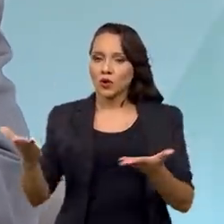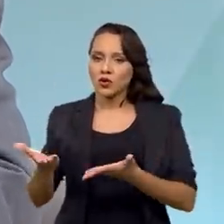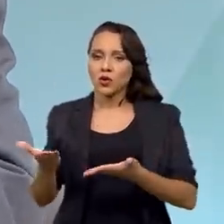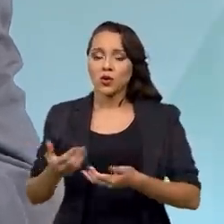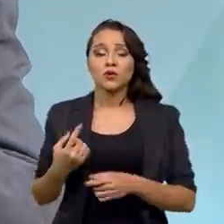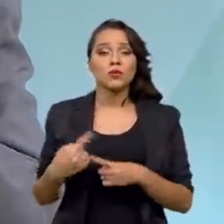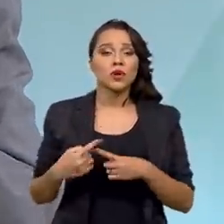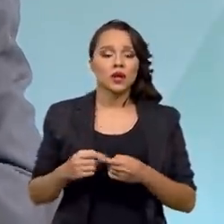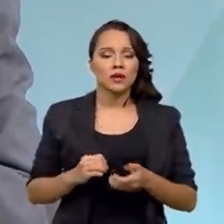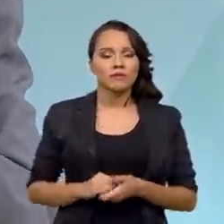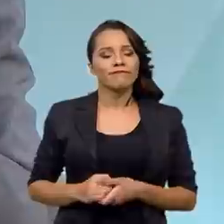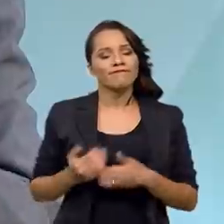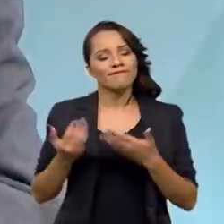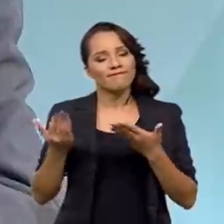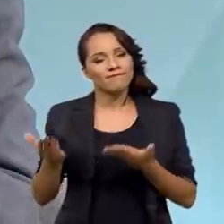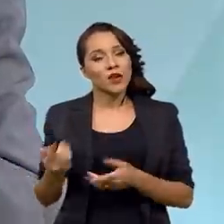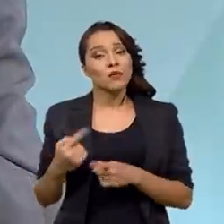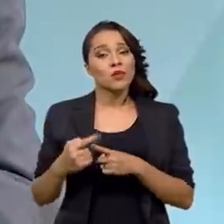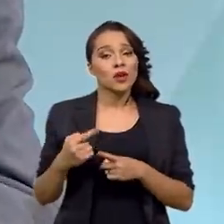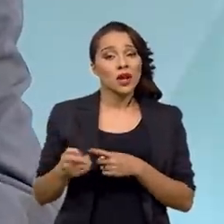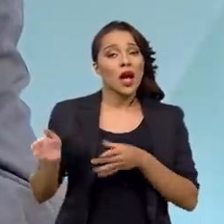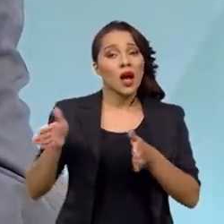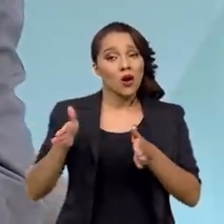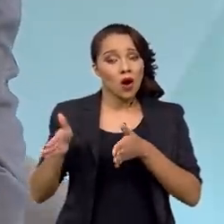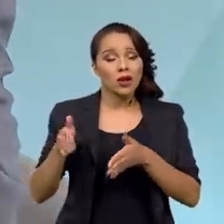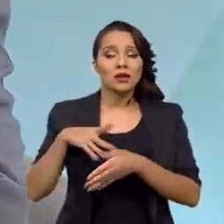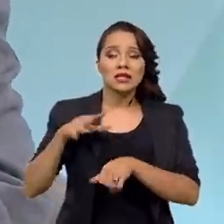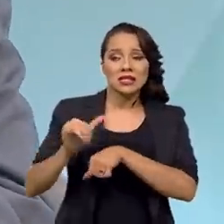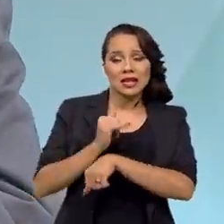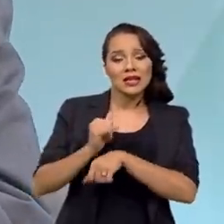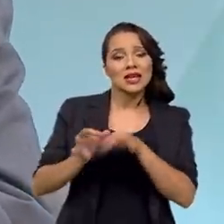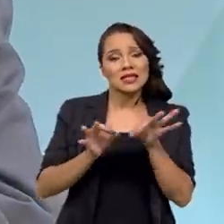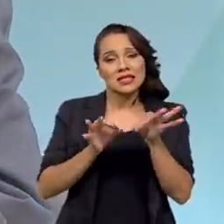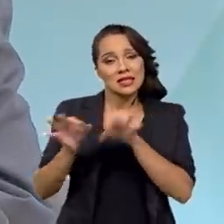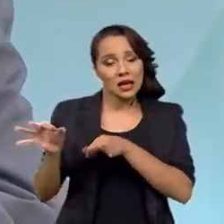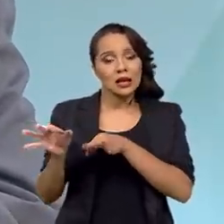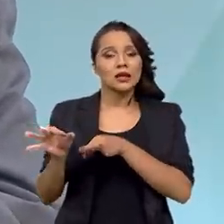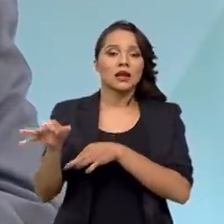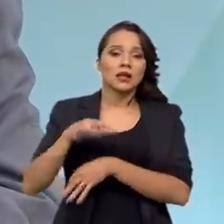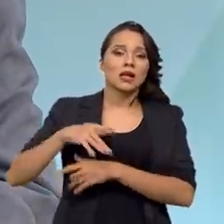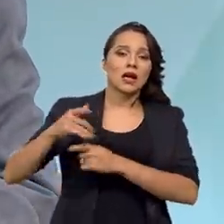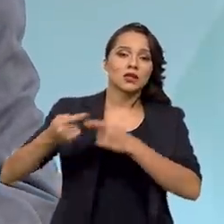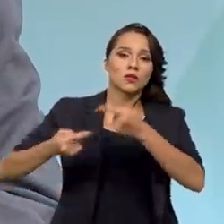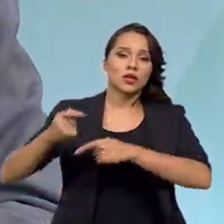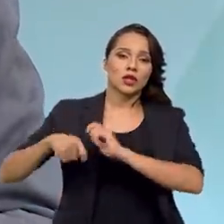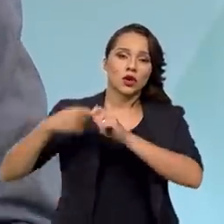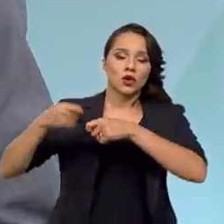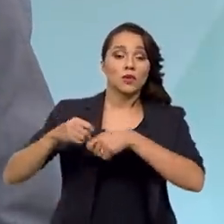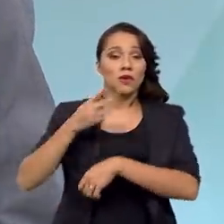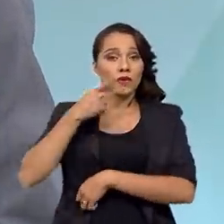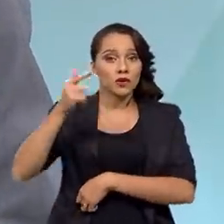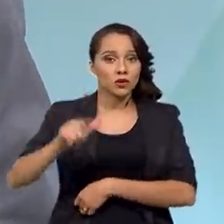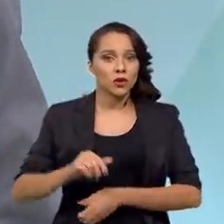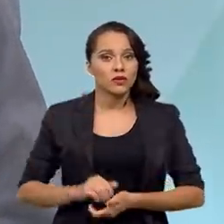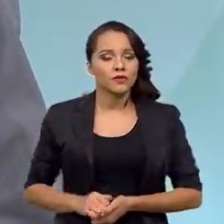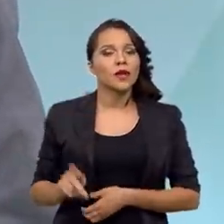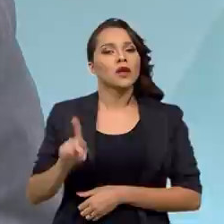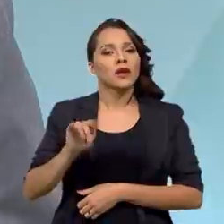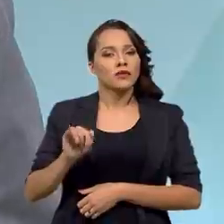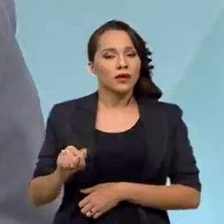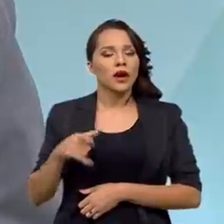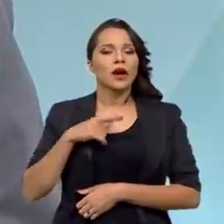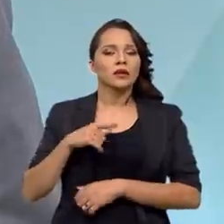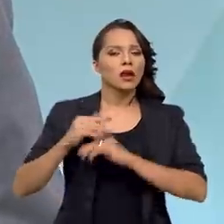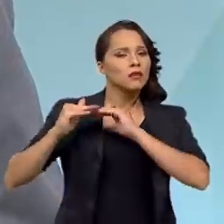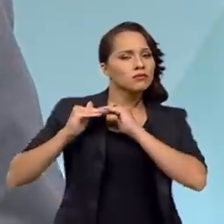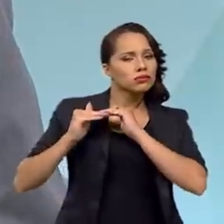Por quê? Justamente porque estamos tomando as medidas corretas do ponto de vista de política econômica. E, repito, ela vai entrar